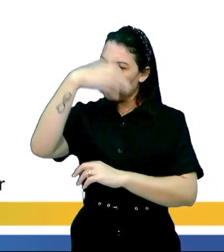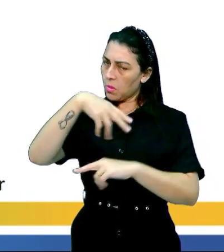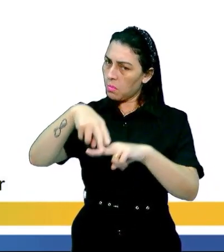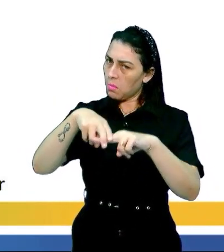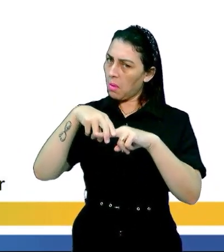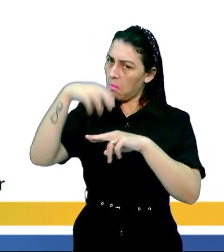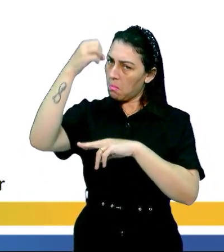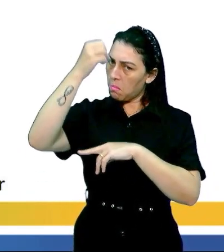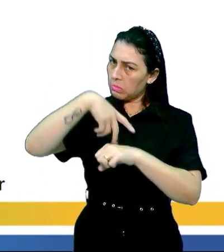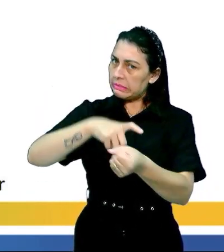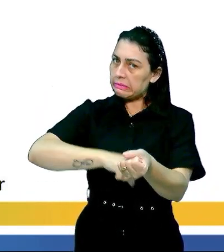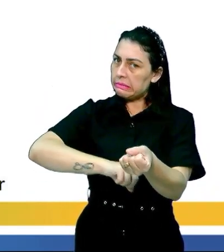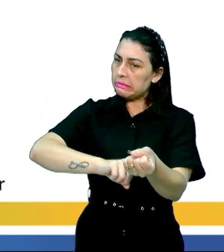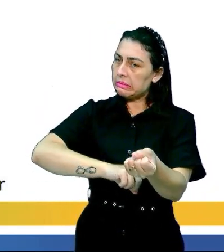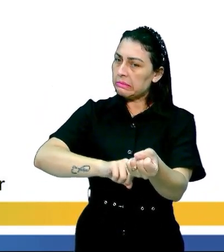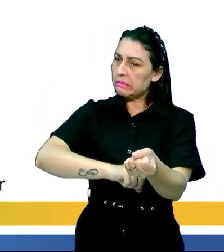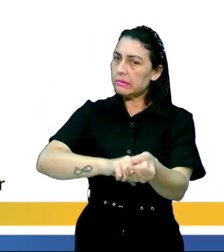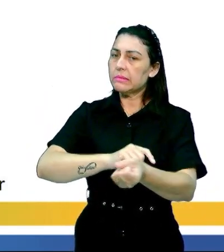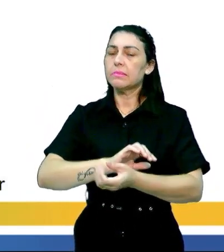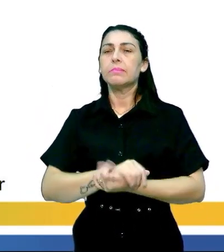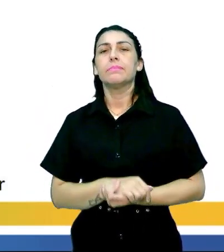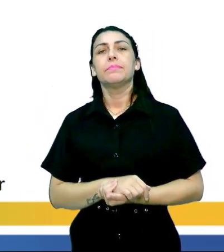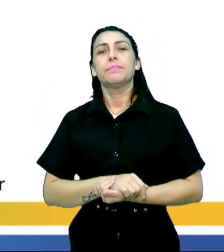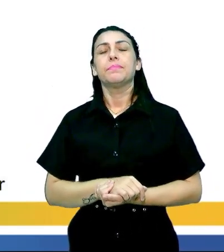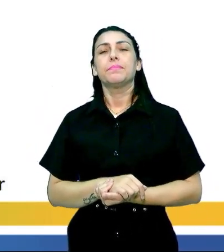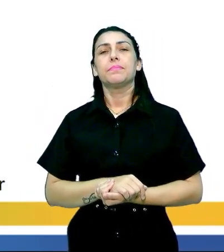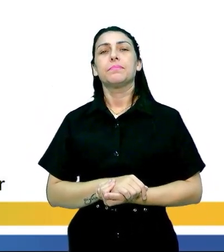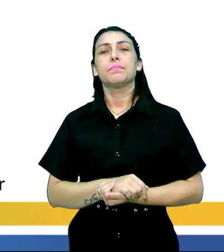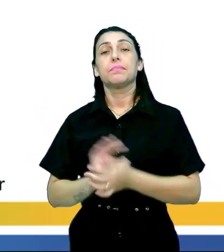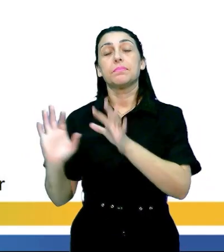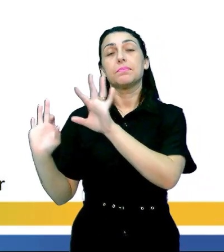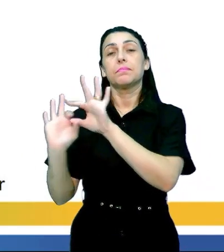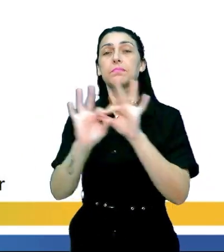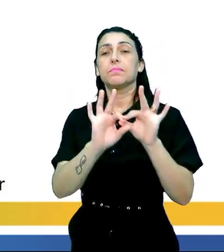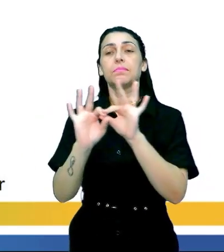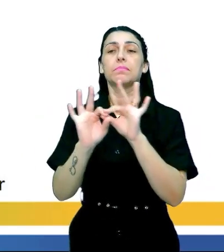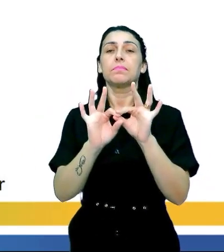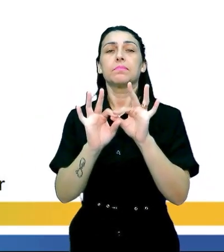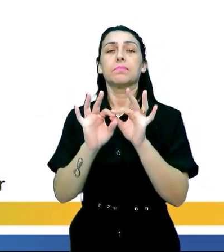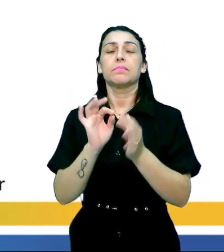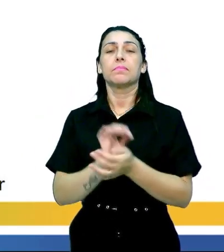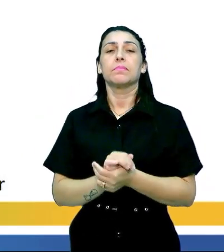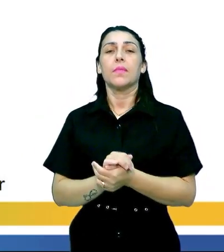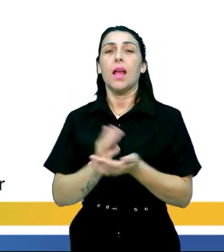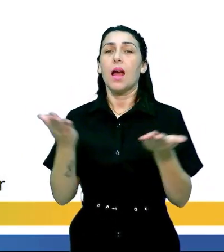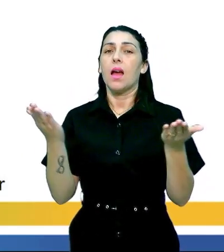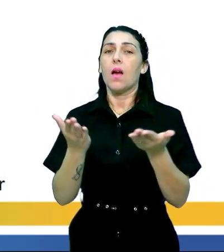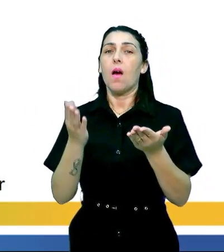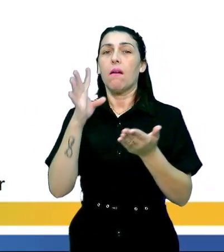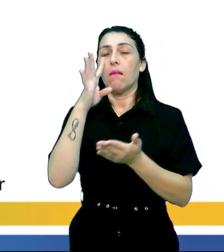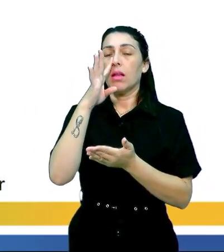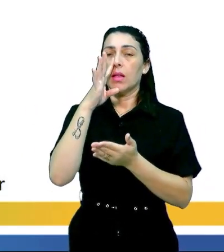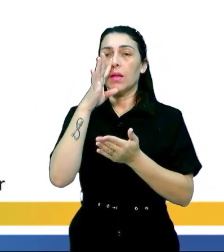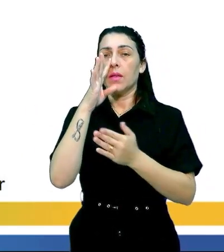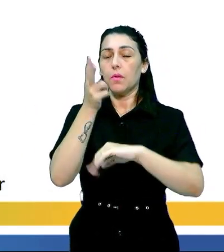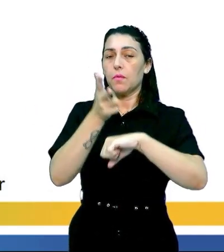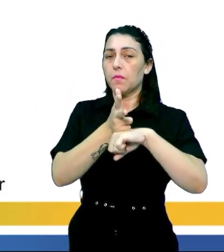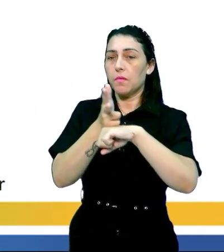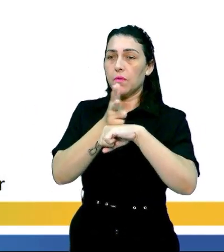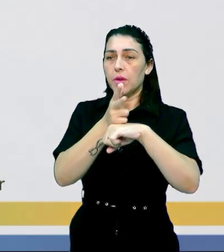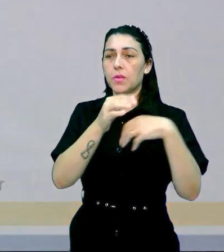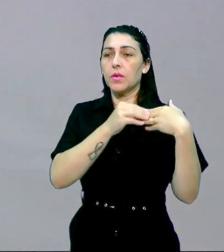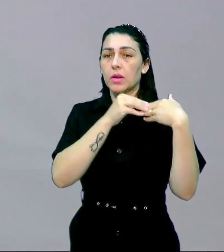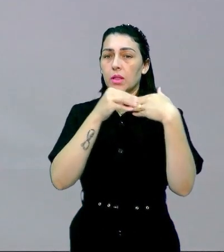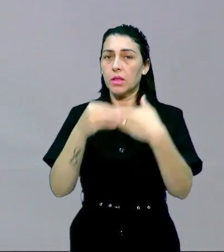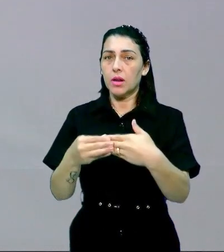eles são bravos tá então para contextualizar isso galera nem a gente vai assistir agora um vídeo né que